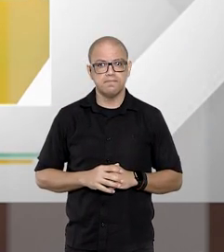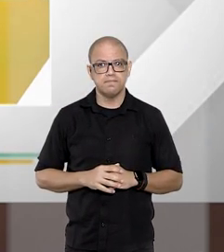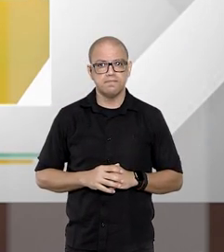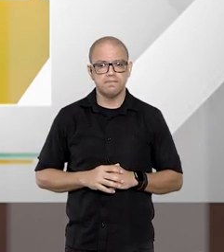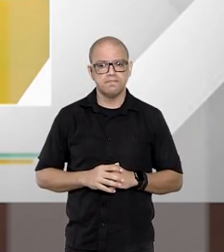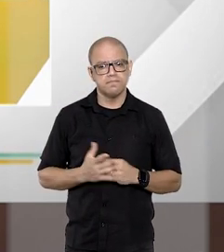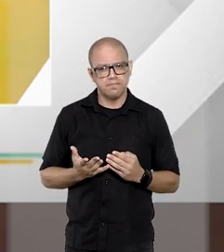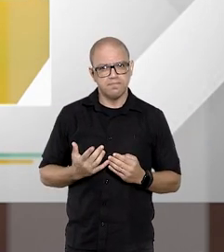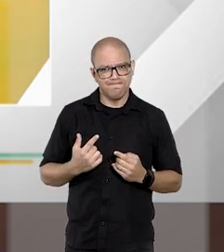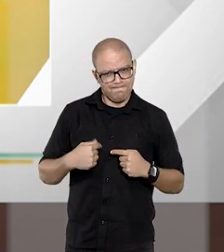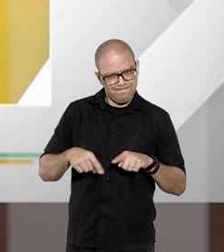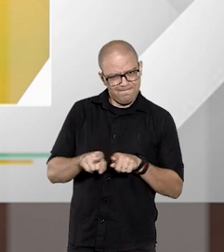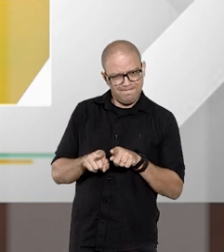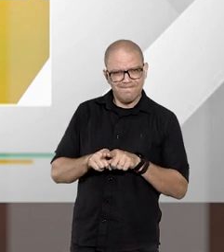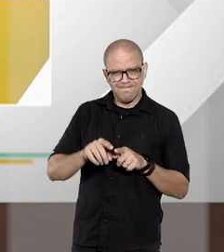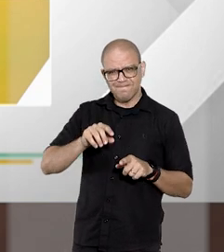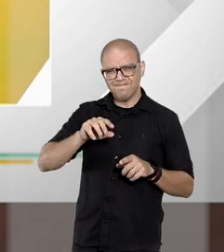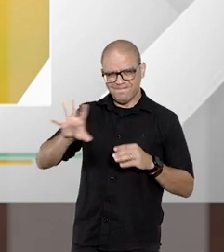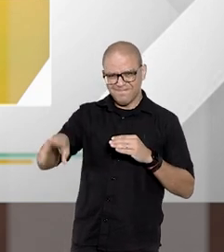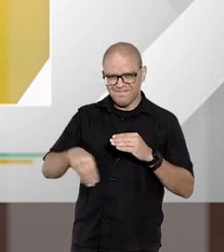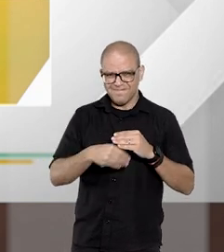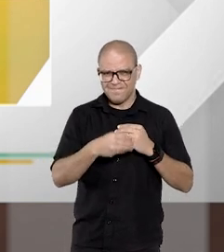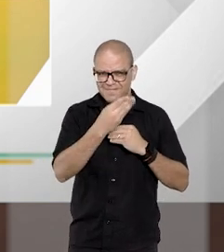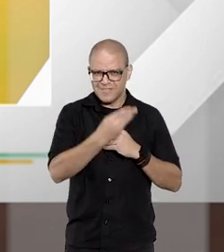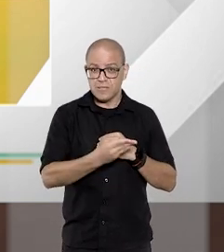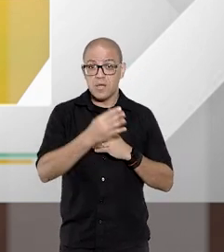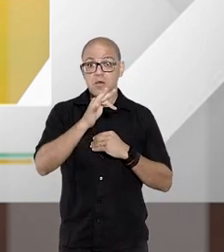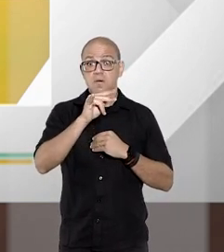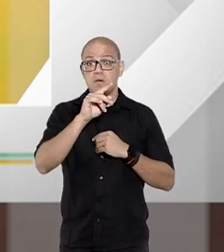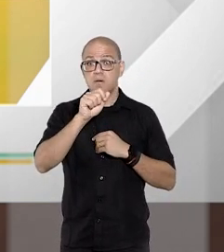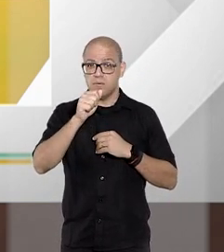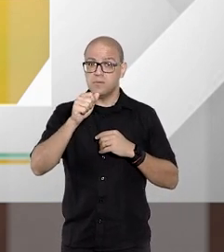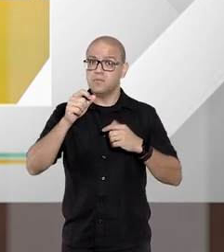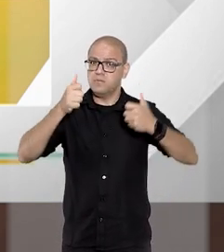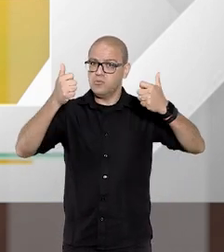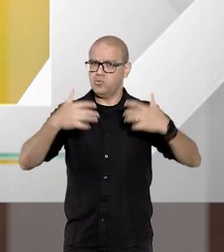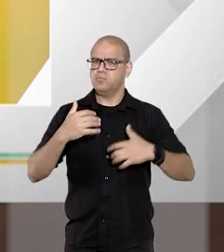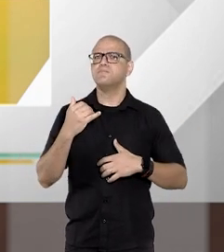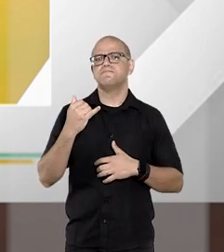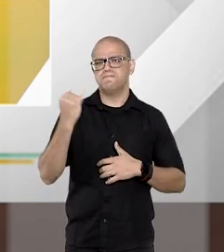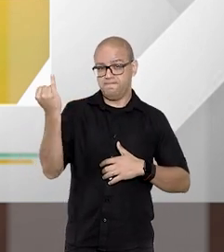Se também acrescentar aqui o Fábio tocou num ponto interessante